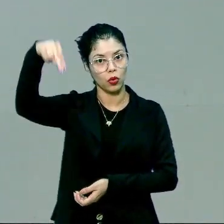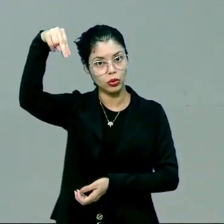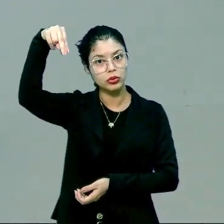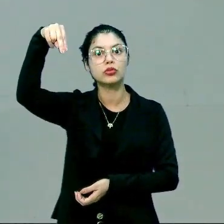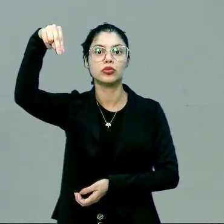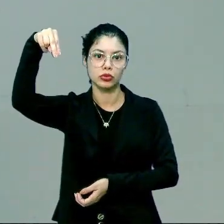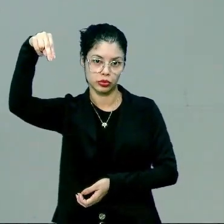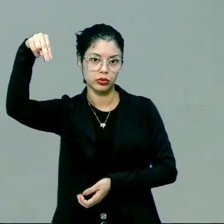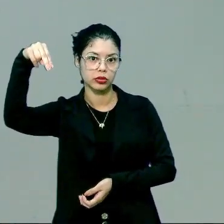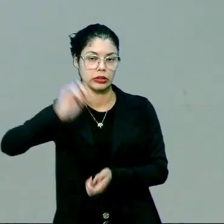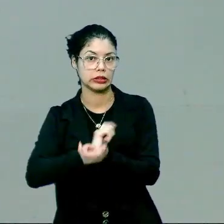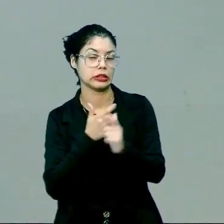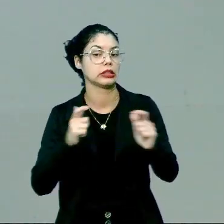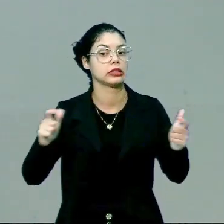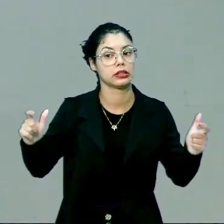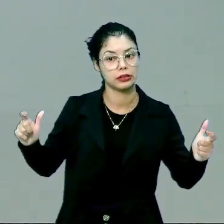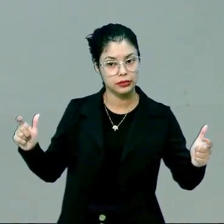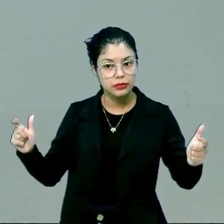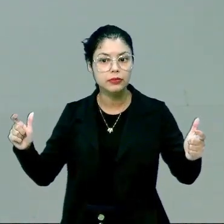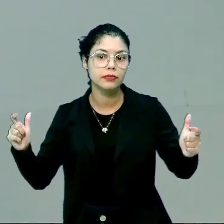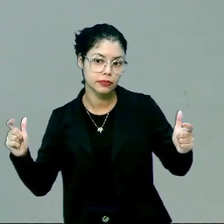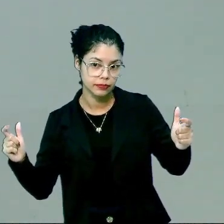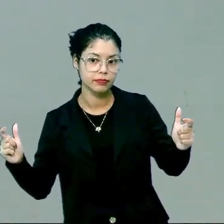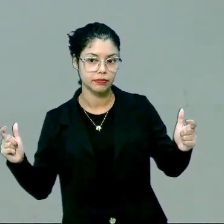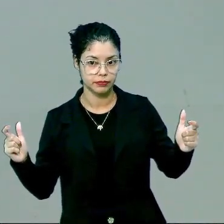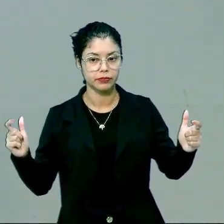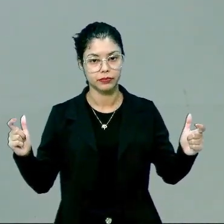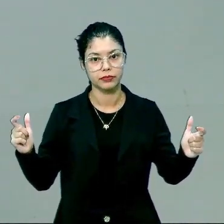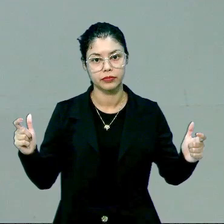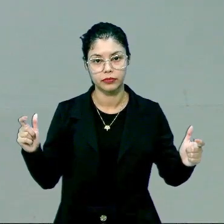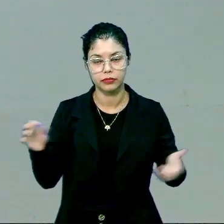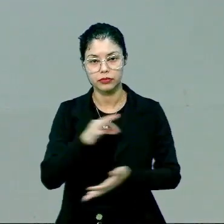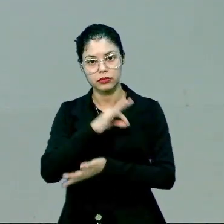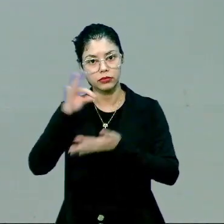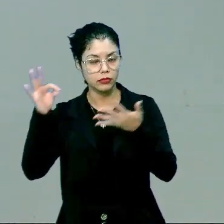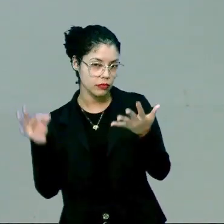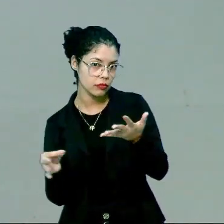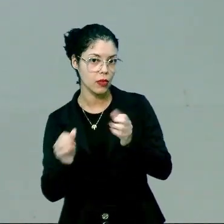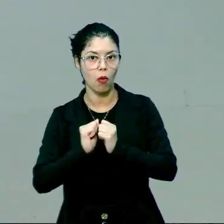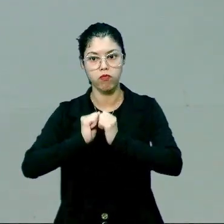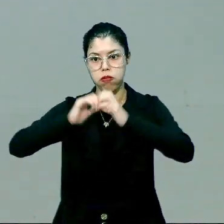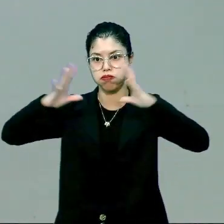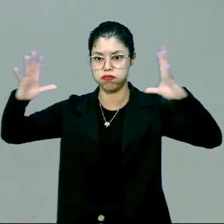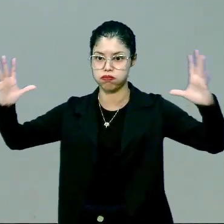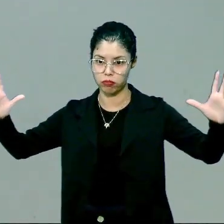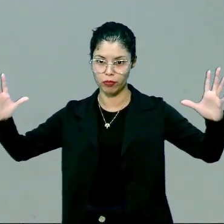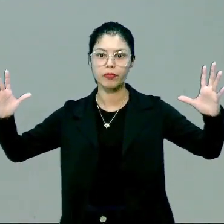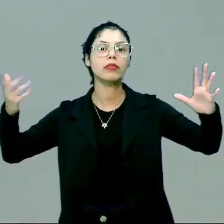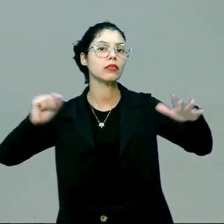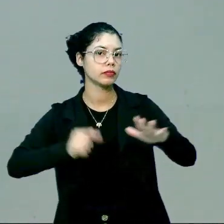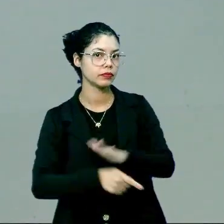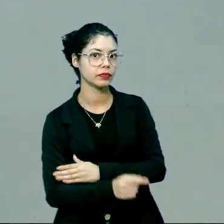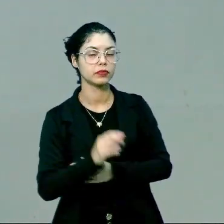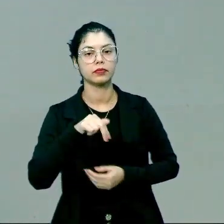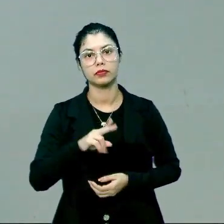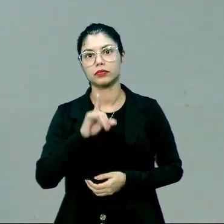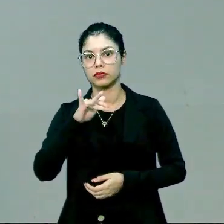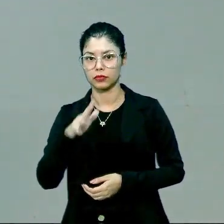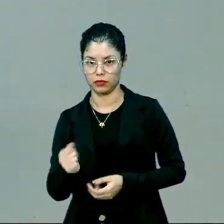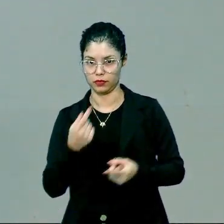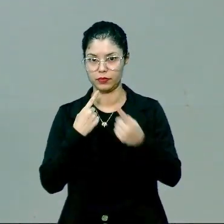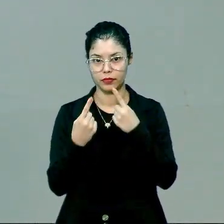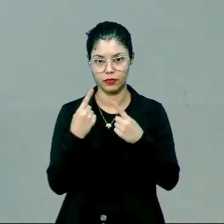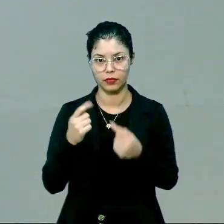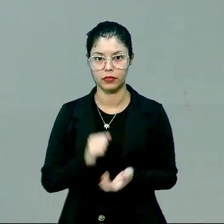enormes ameaças em relação a esse tipo de bomba, que é a bomba de fusão nuclear, mas essa